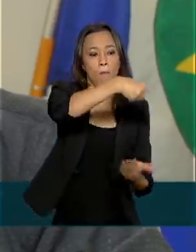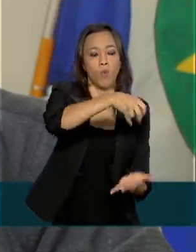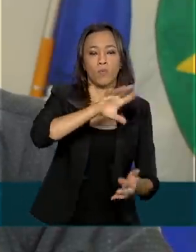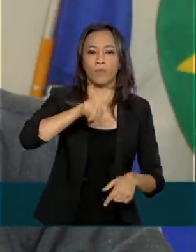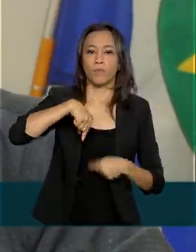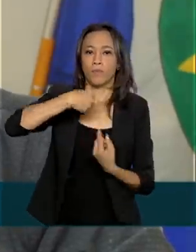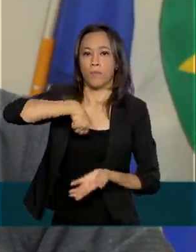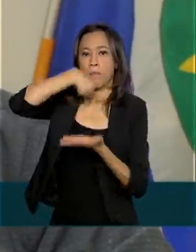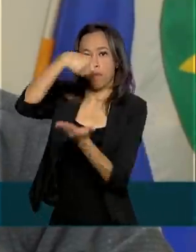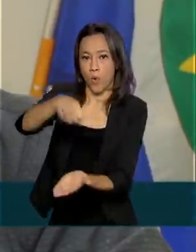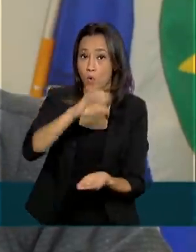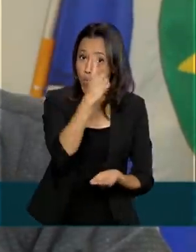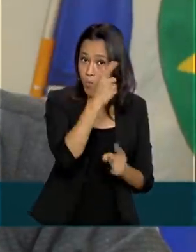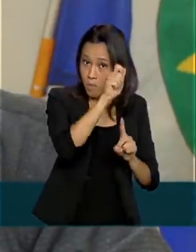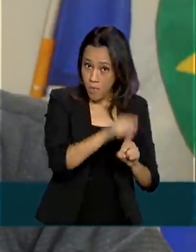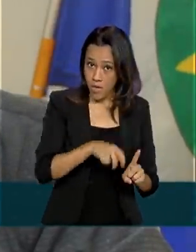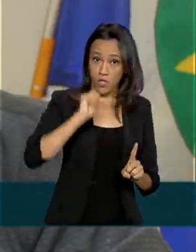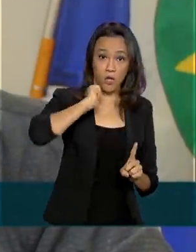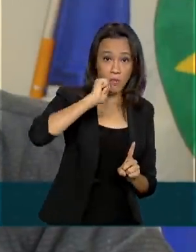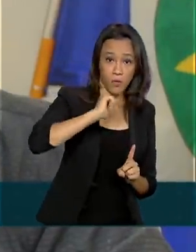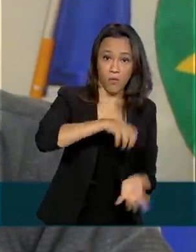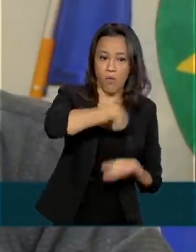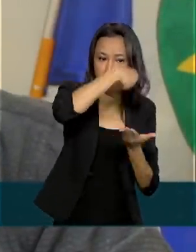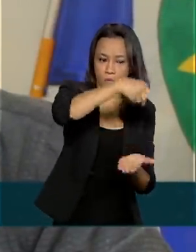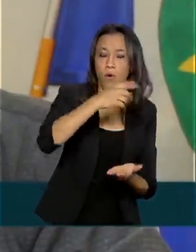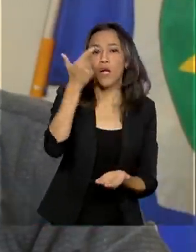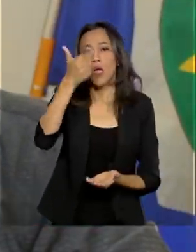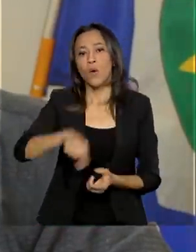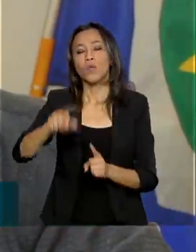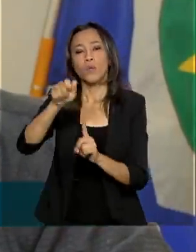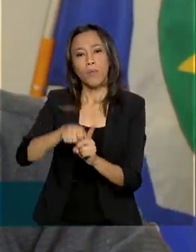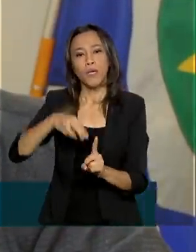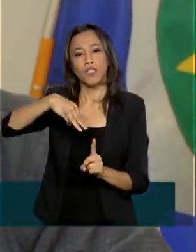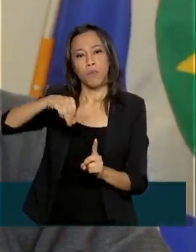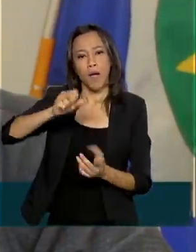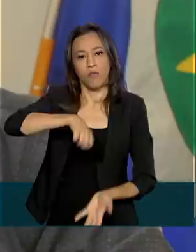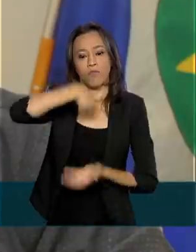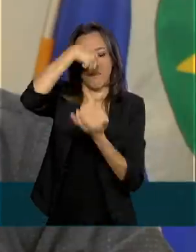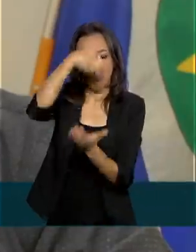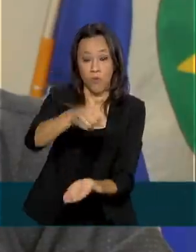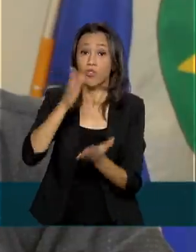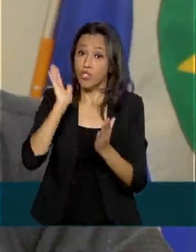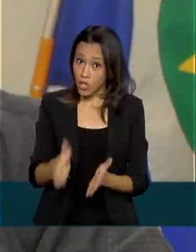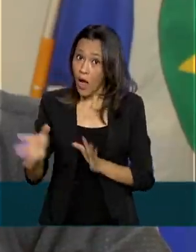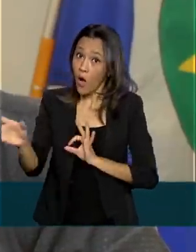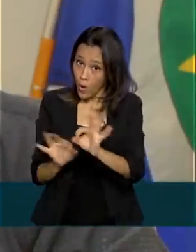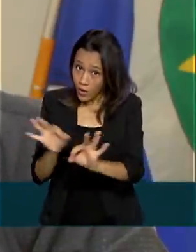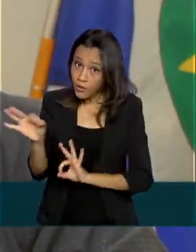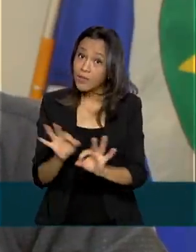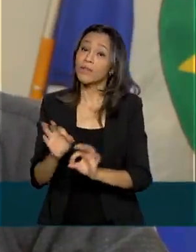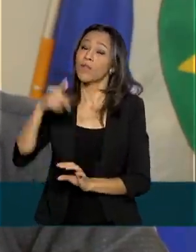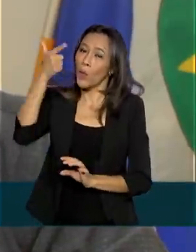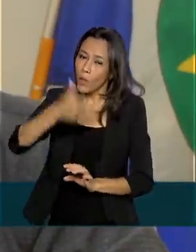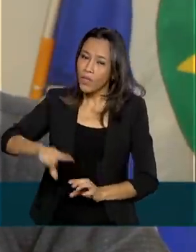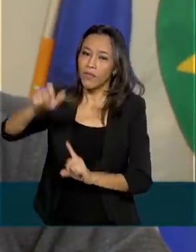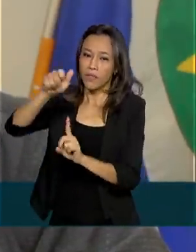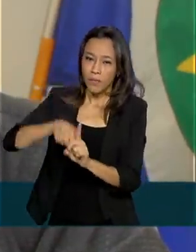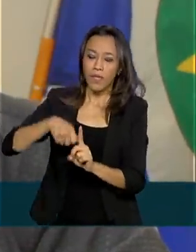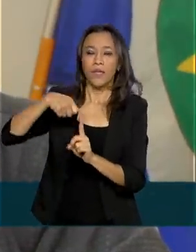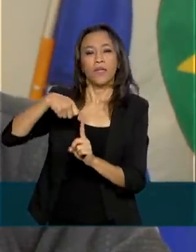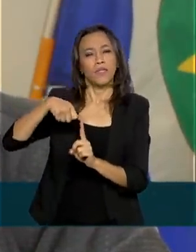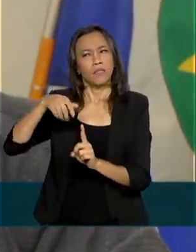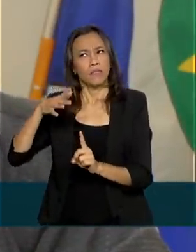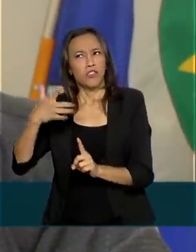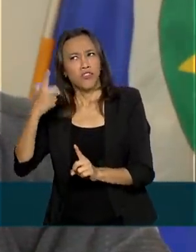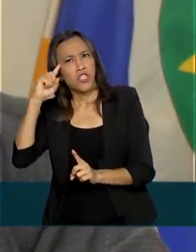uma no mês de abril, outra no mês de maio. E já estamos nos organizando para uma próxima distribuição, aproximadamente lá